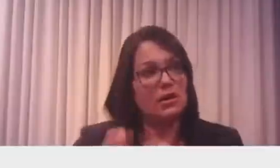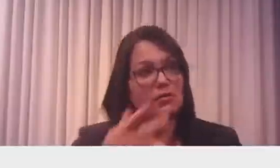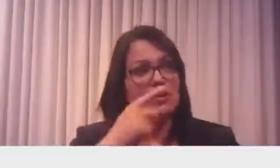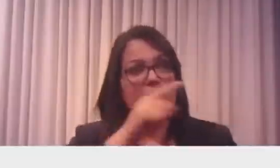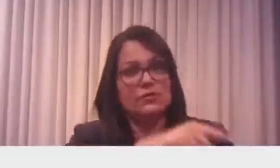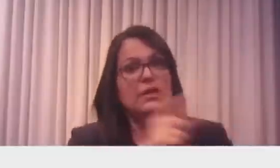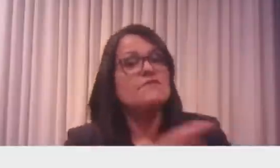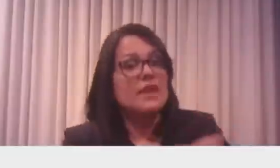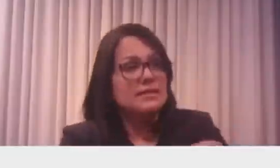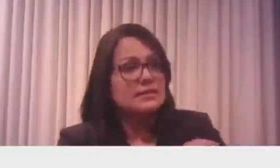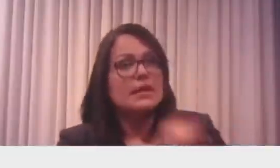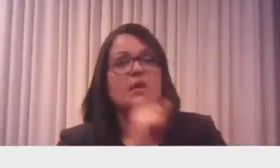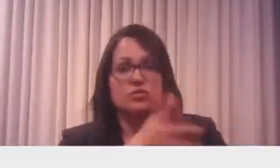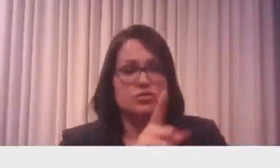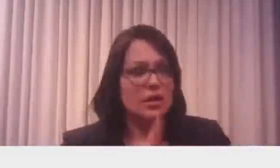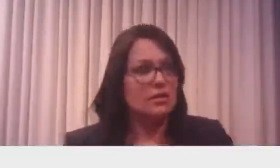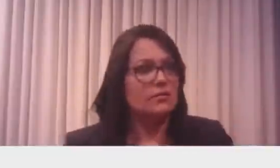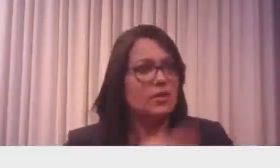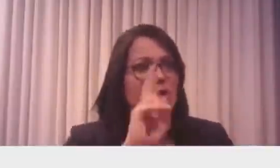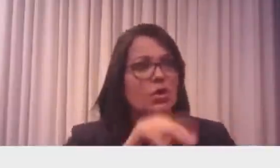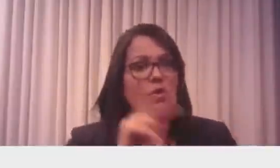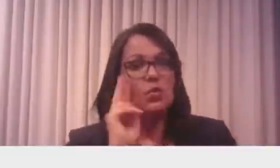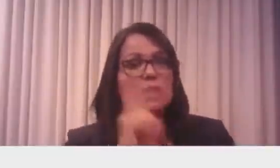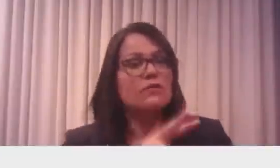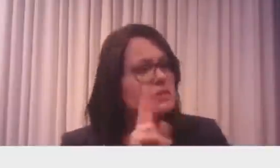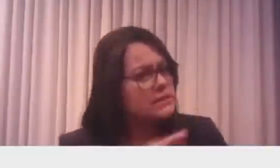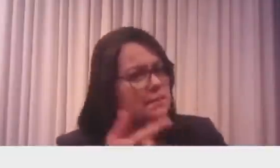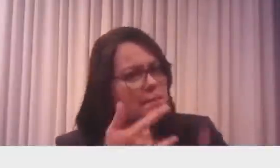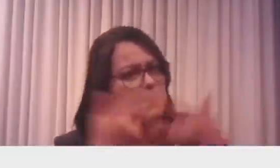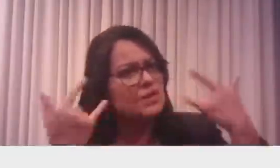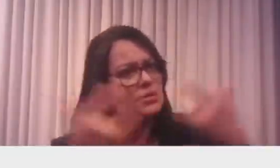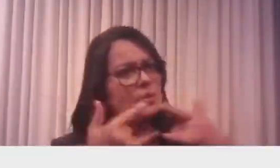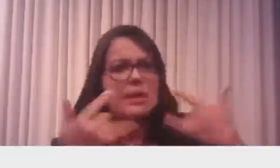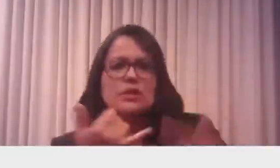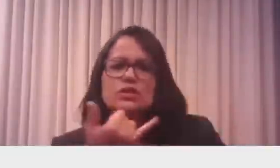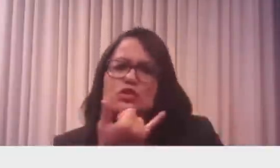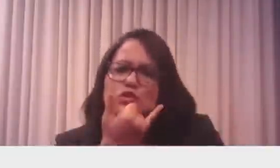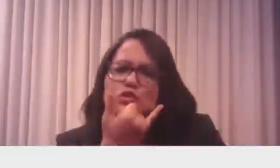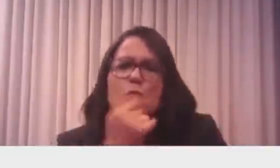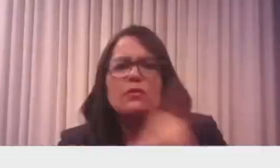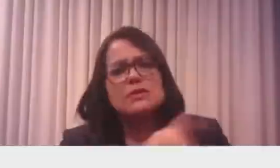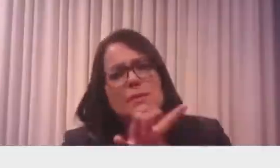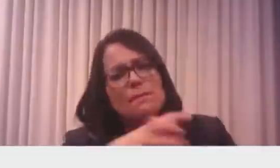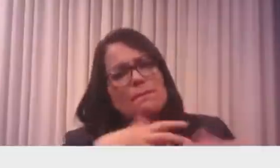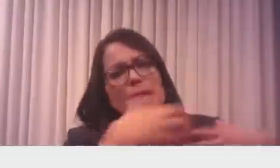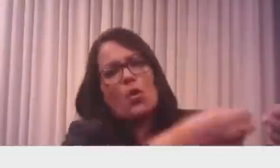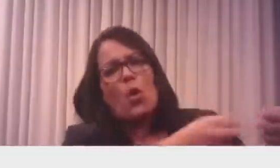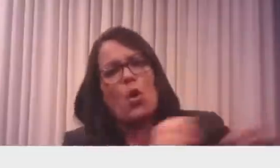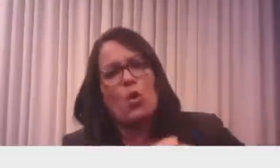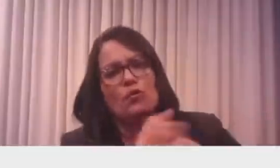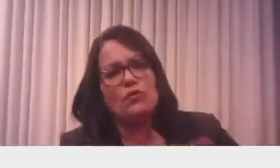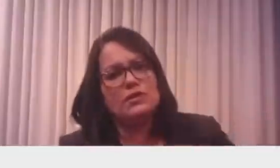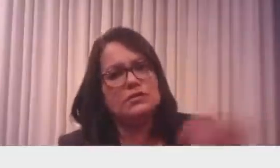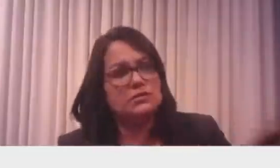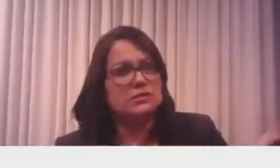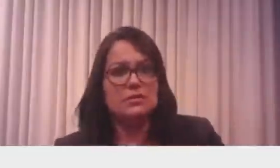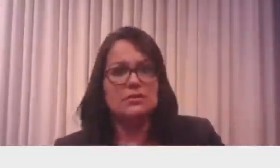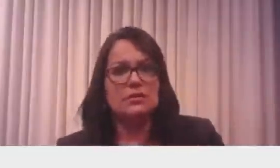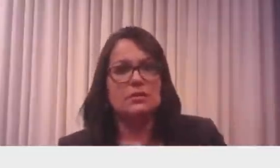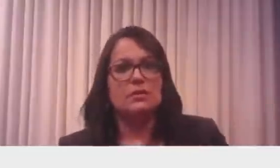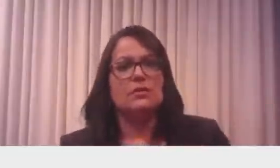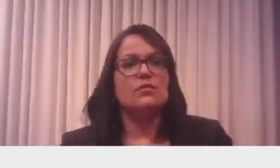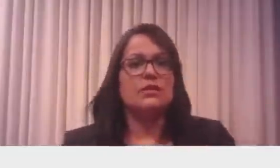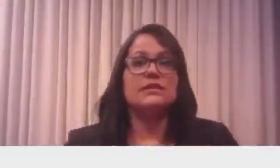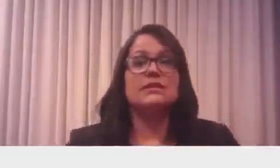foi vacinado? Foi. Nunca vi você sem máscara. Lamento informar, você está infectado. Você vai adotar o protocolo